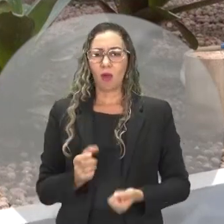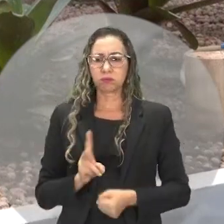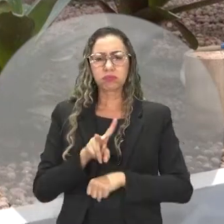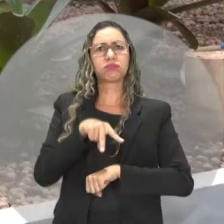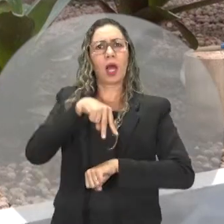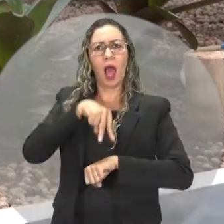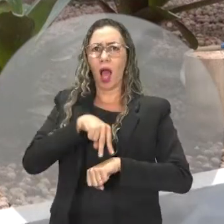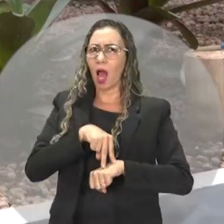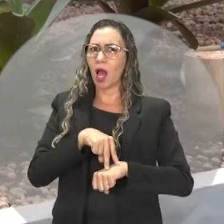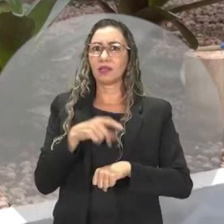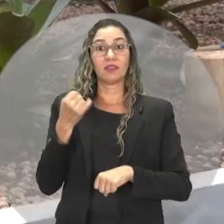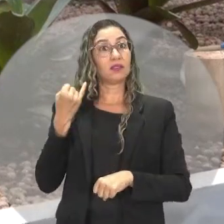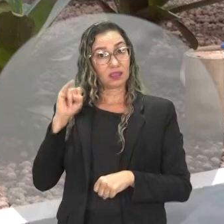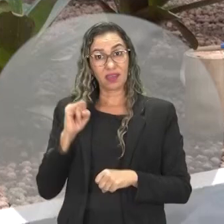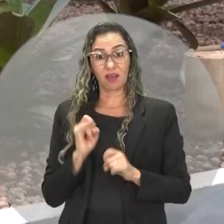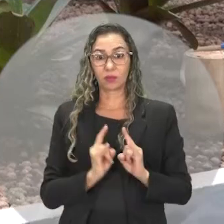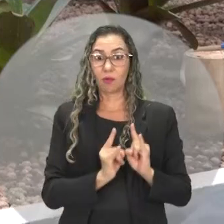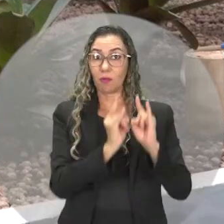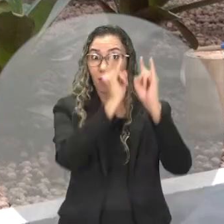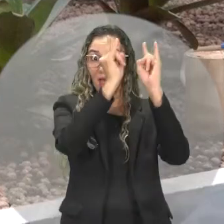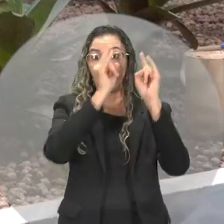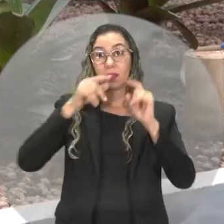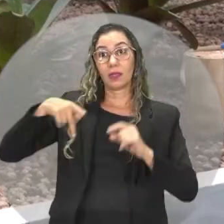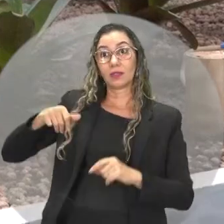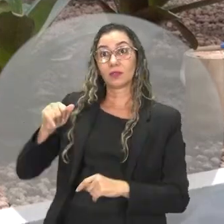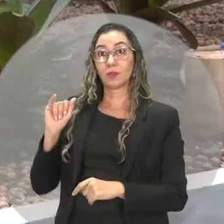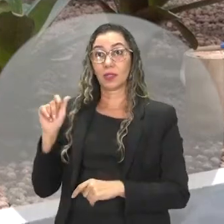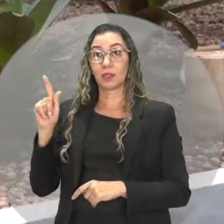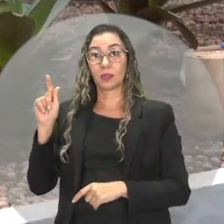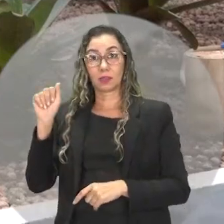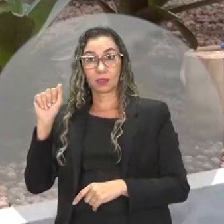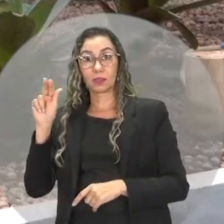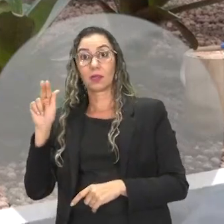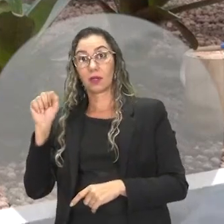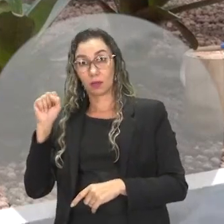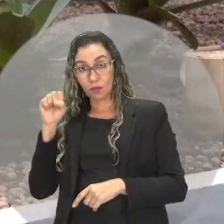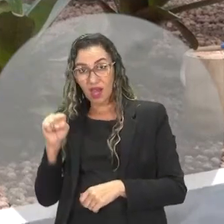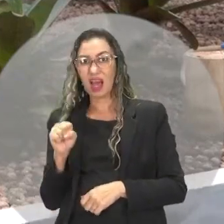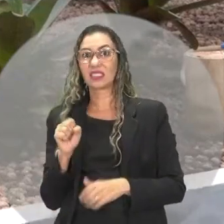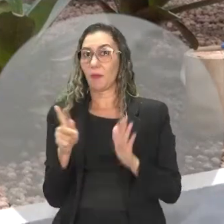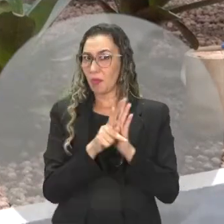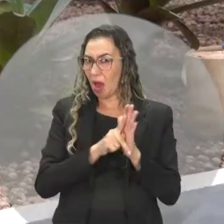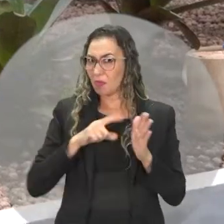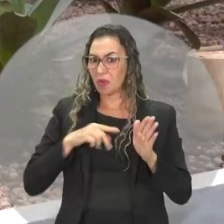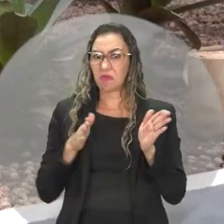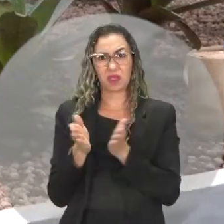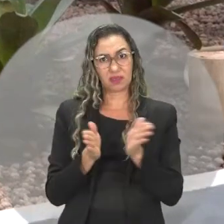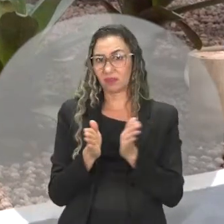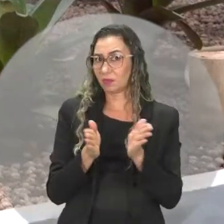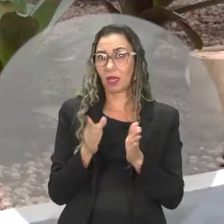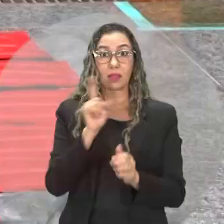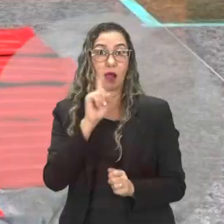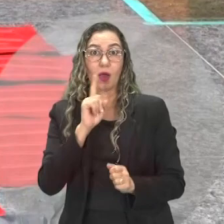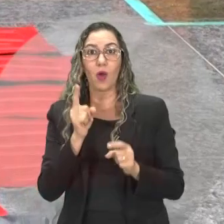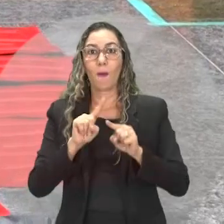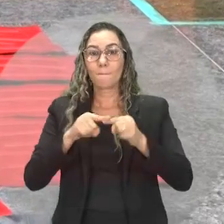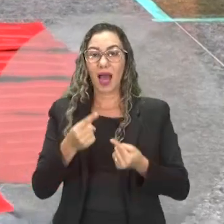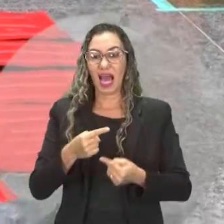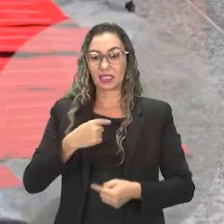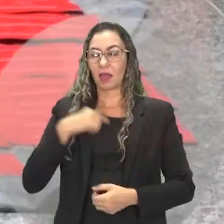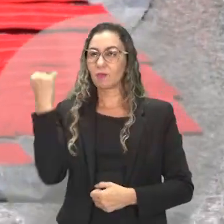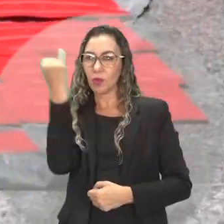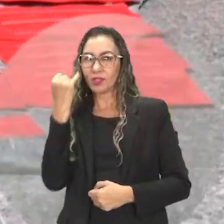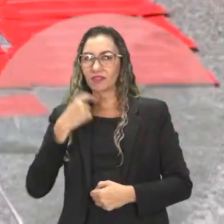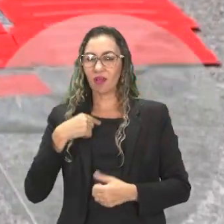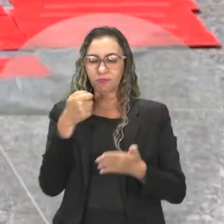todo adaptado à minha realidade? Não é. Não é. Mas o fato de eu estar aqui desperta o gestor para essa importância. Como vocês podem ver